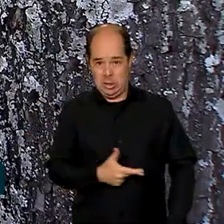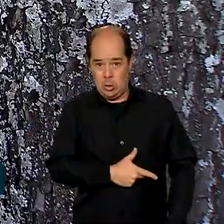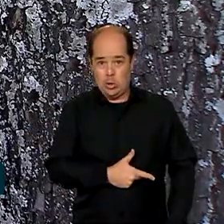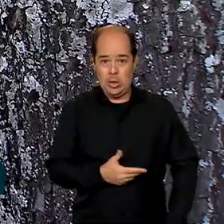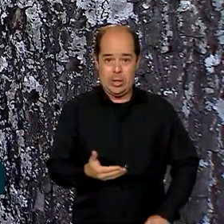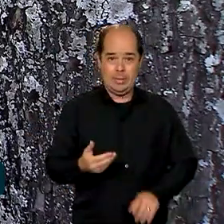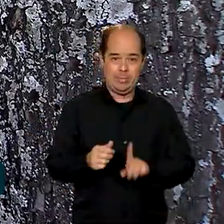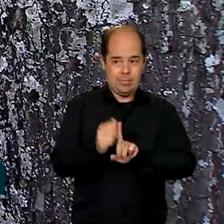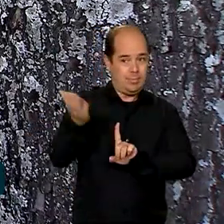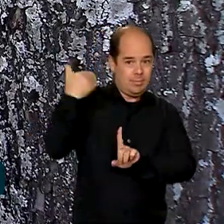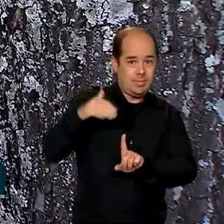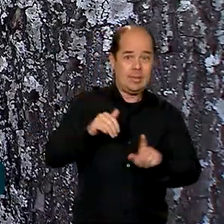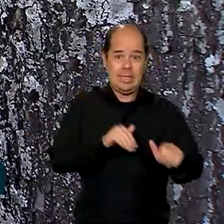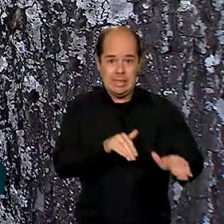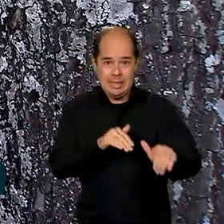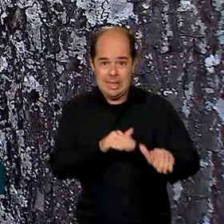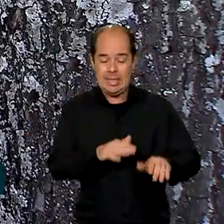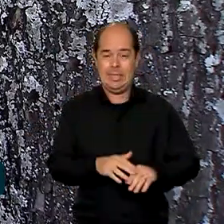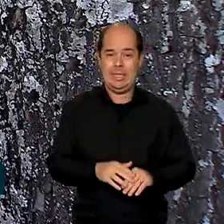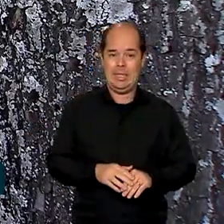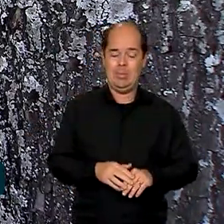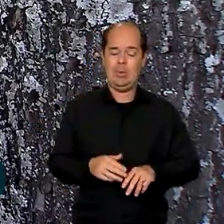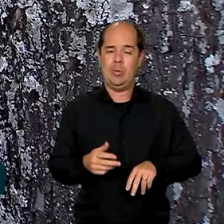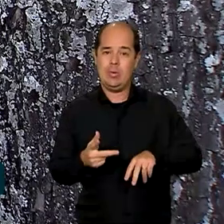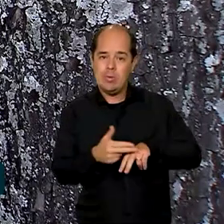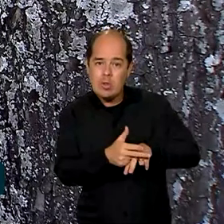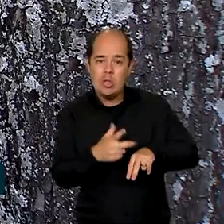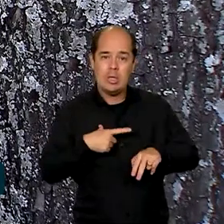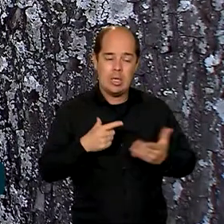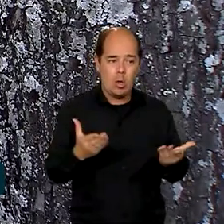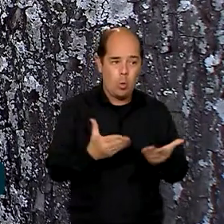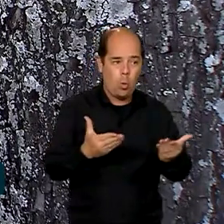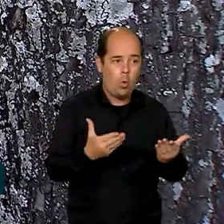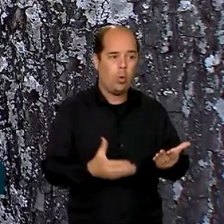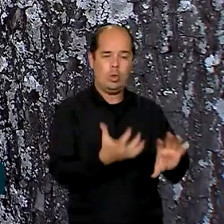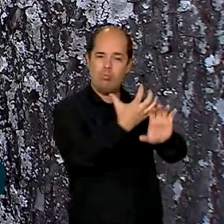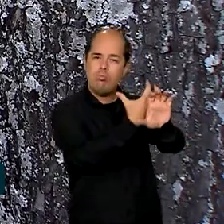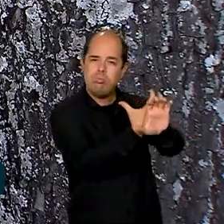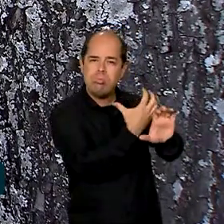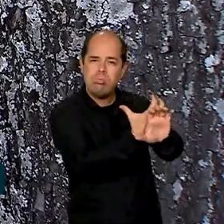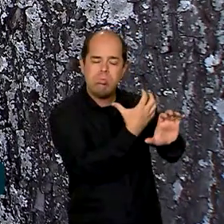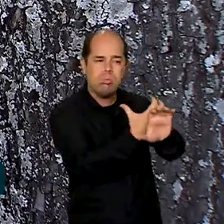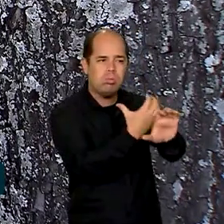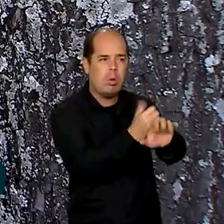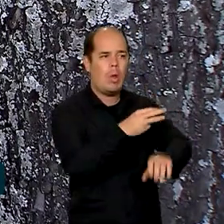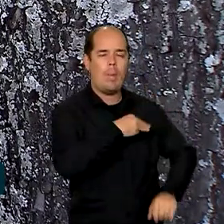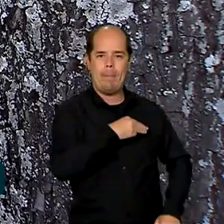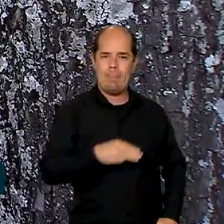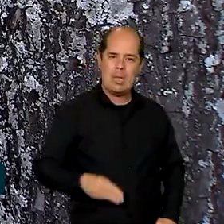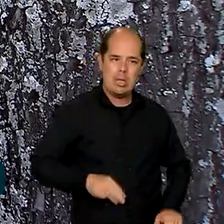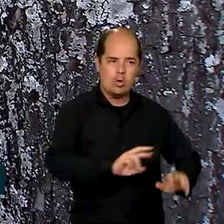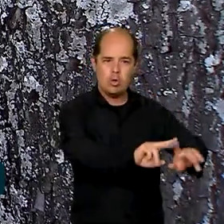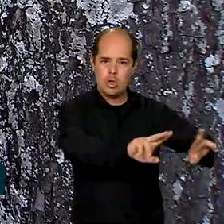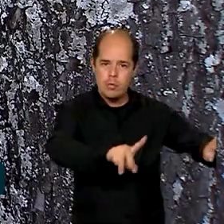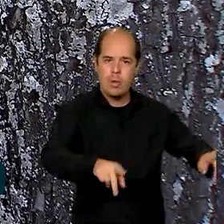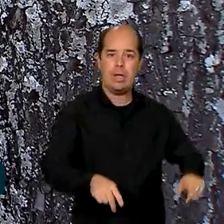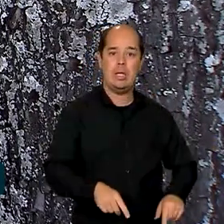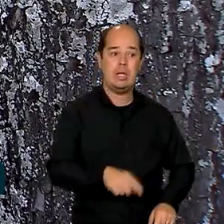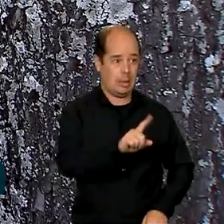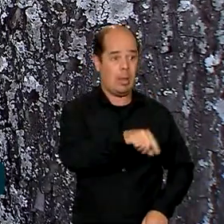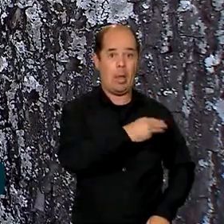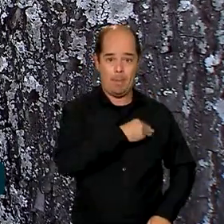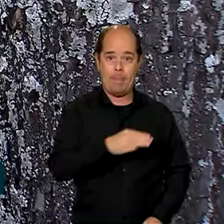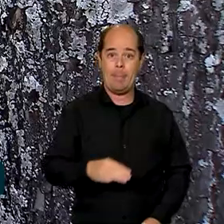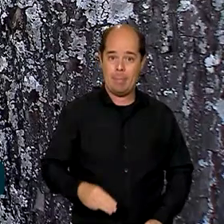setembro, se reuniu pela manhã por videoconferência com vários ministros, incluindo o da defesa, José Múcio,